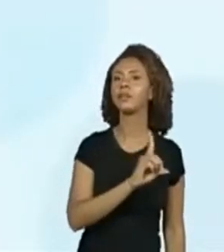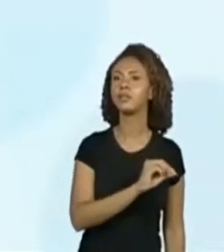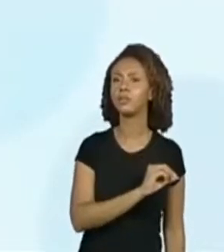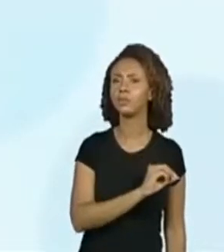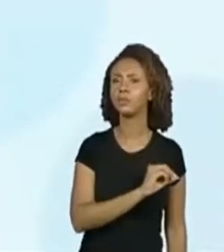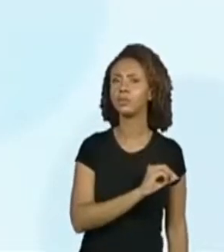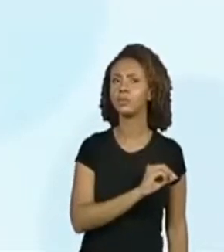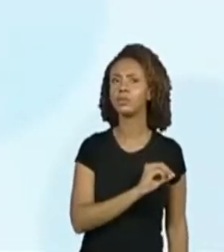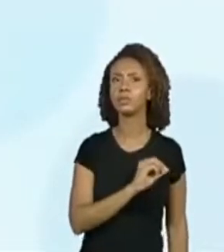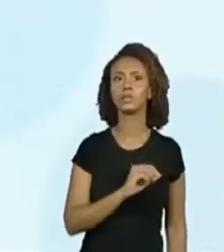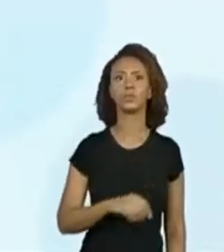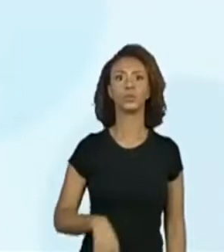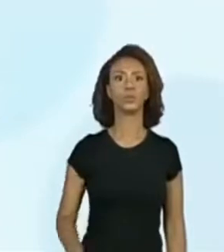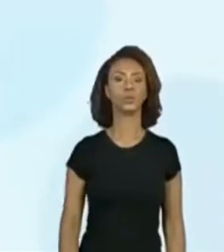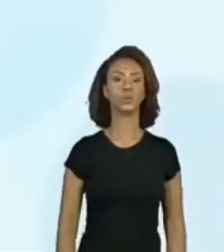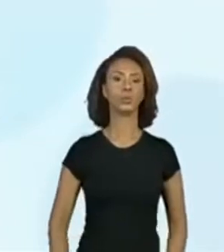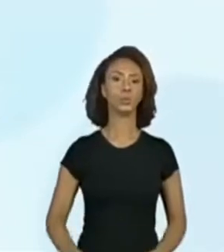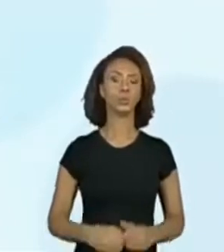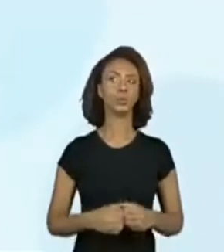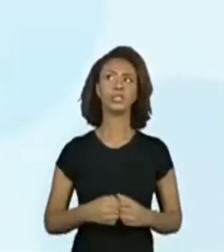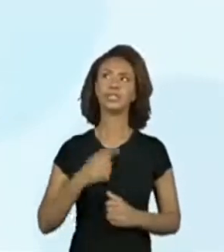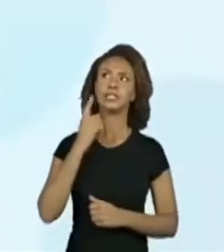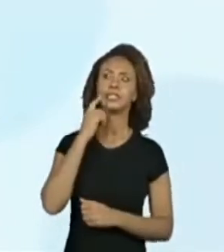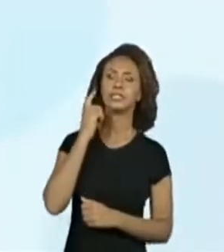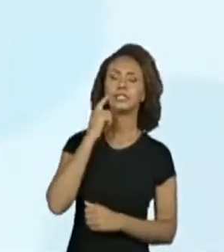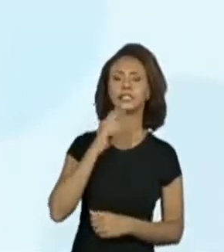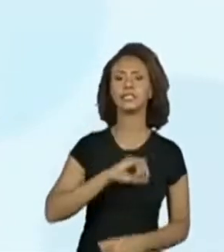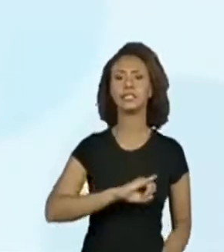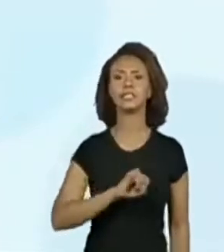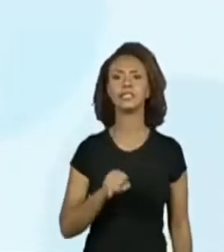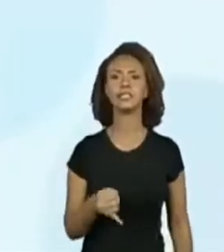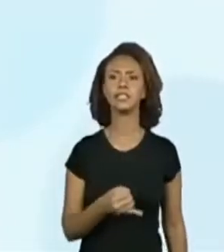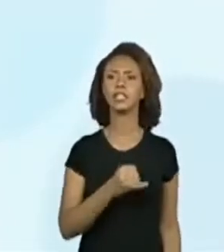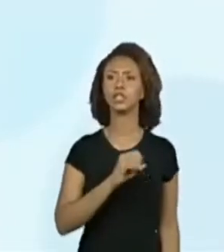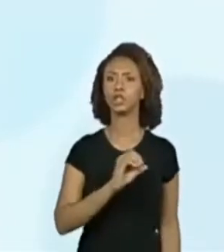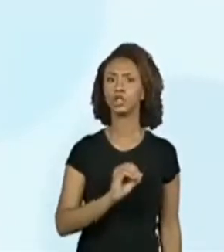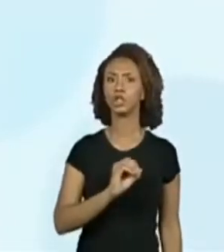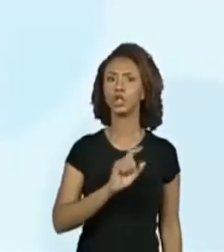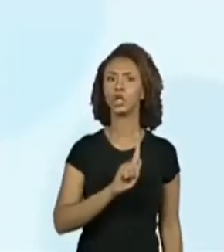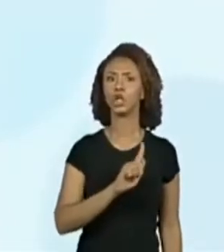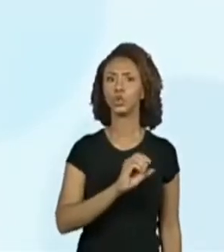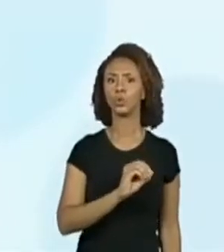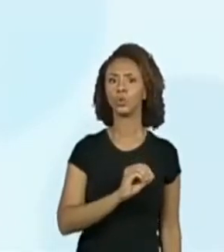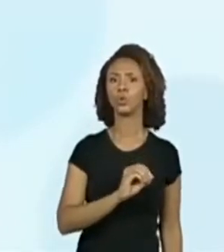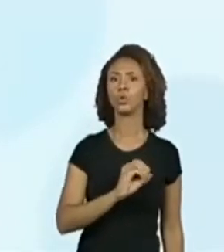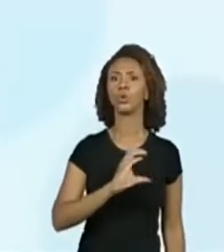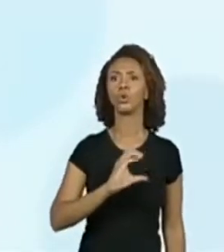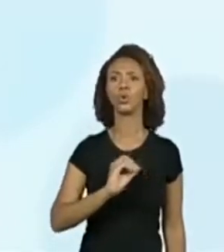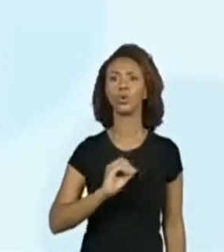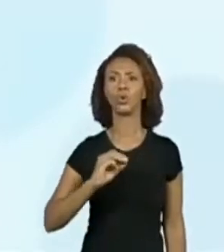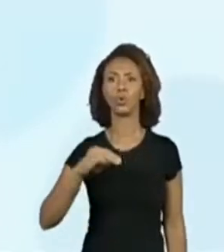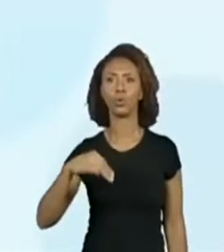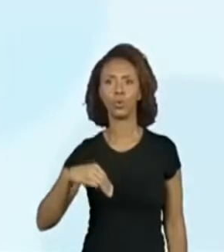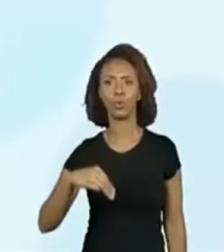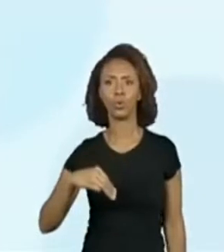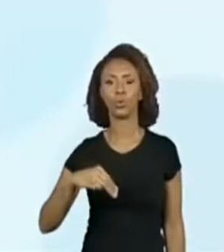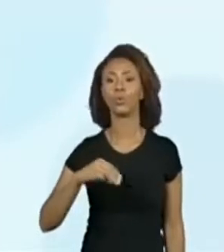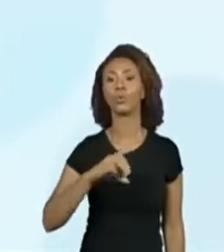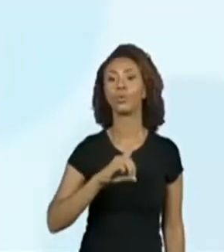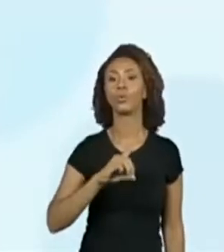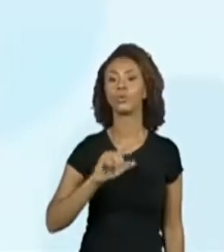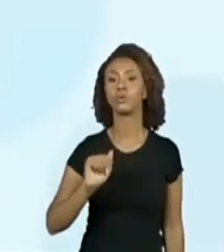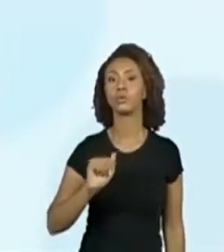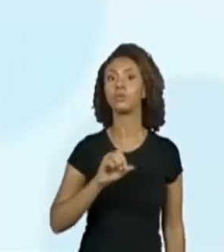as dicas. Jogo dado. Jogo com dado. Jogo com dado. Ih, eu acho que a gente vai ter boas ajudas.